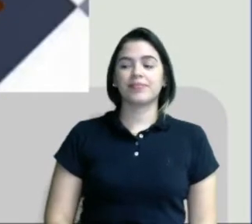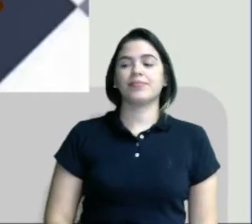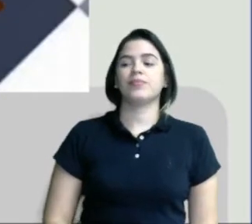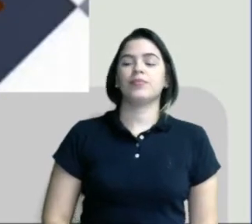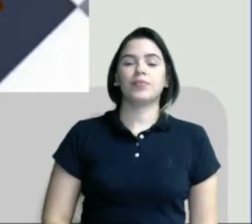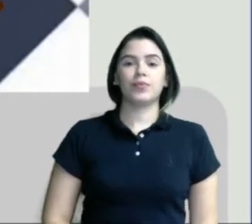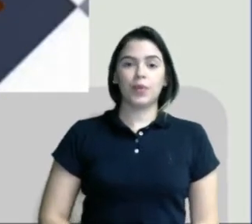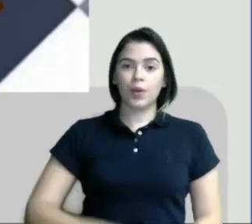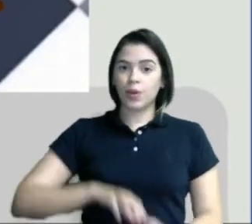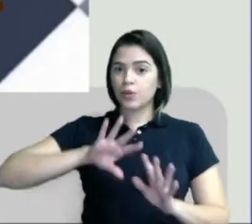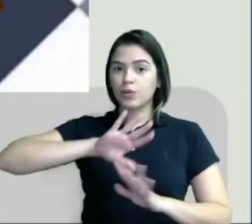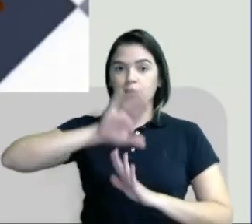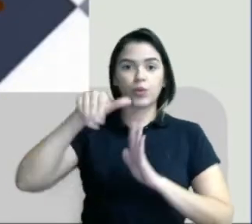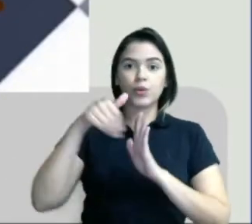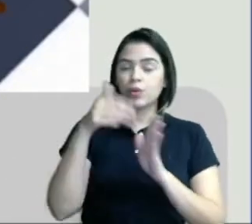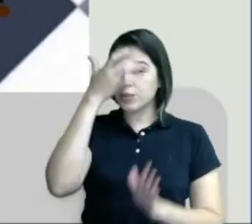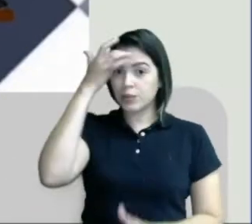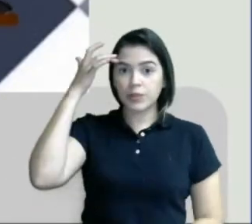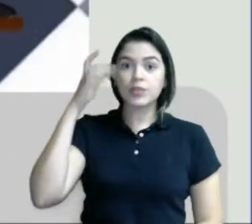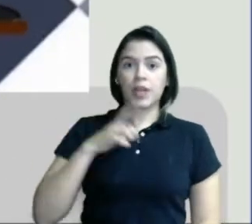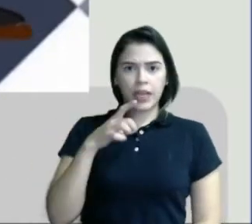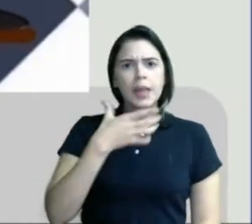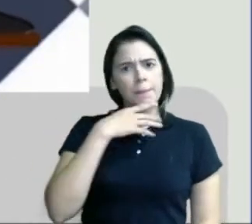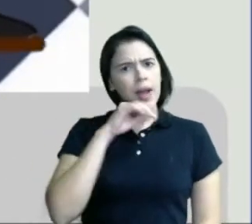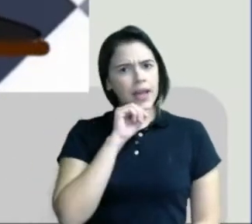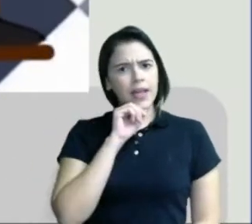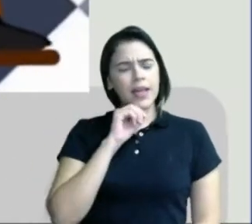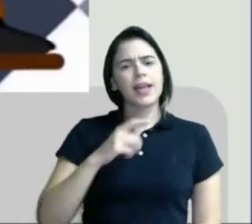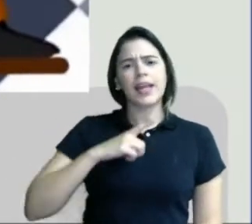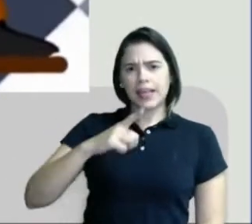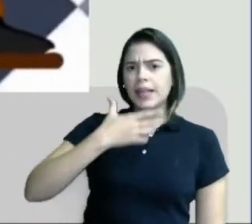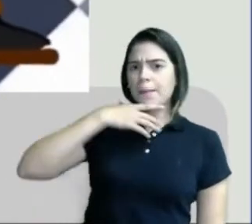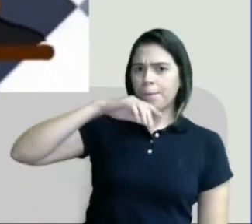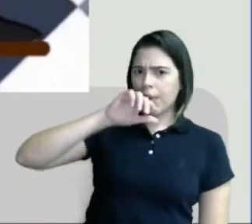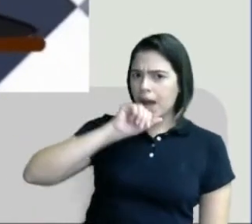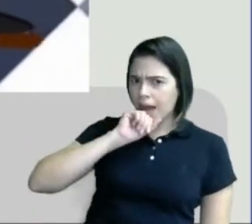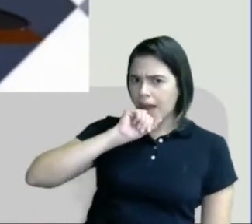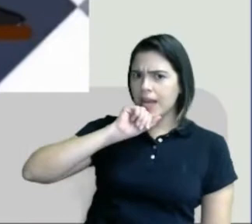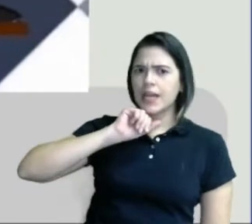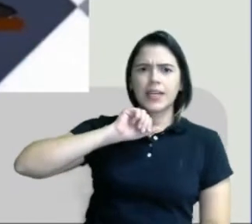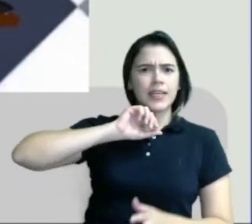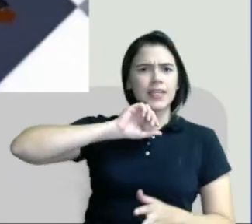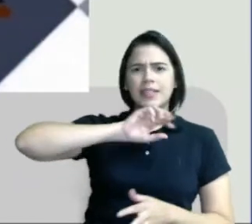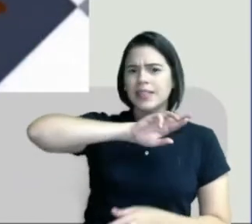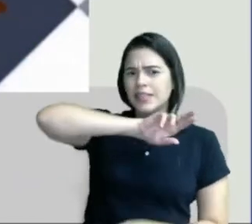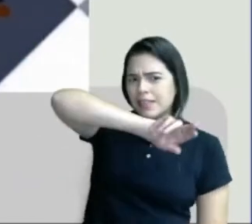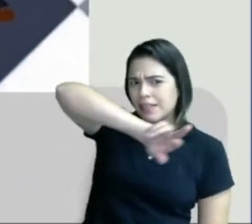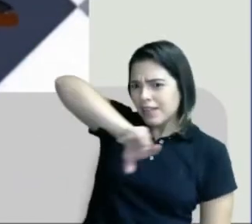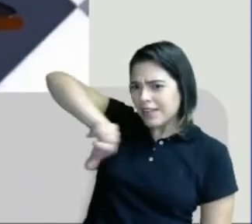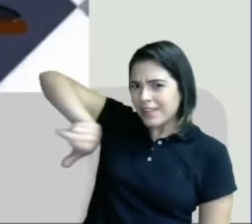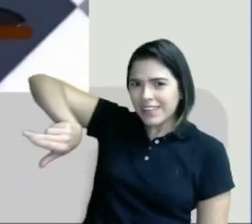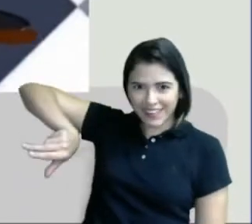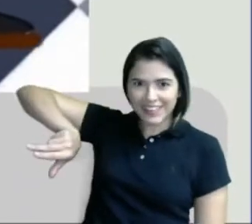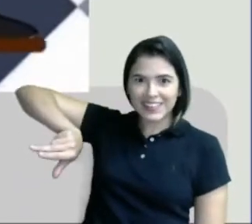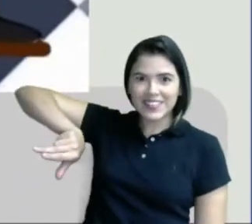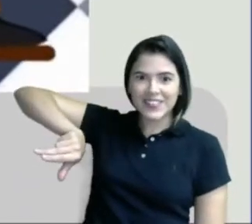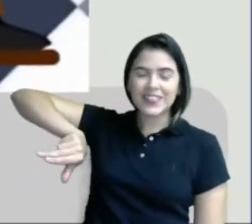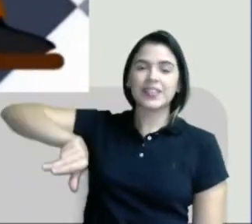Todo mundo tem pai. E tem pai de tudo quanto é tipo.